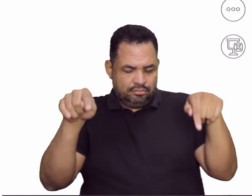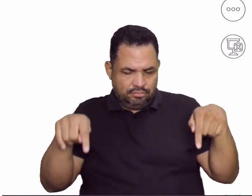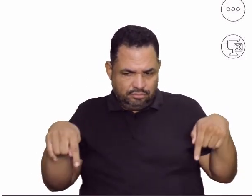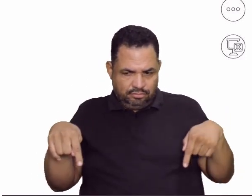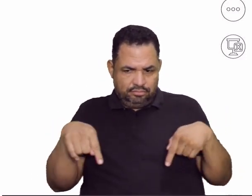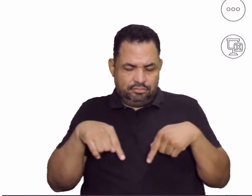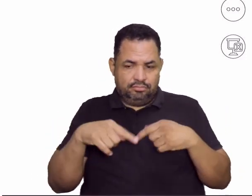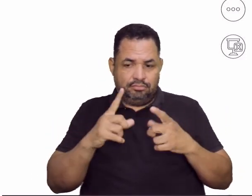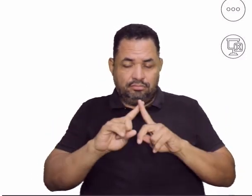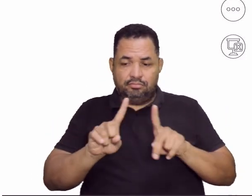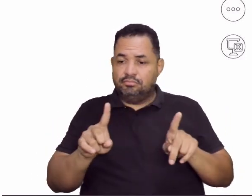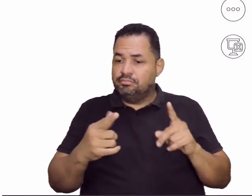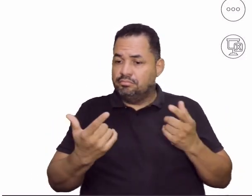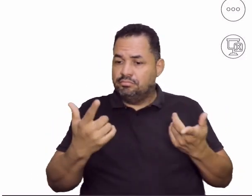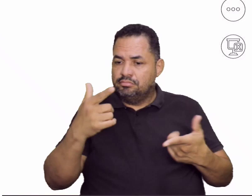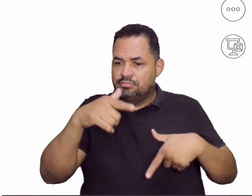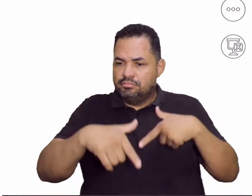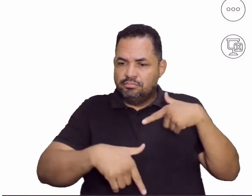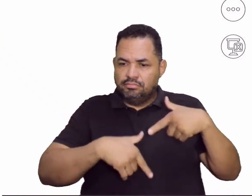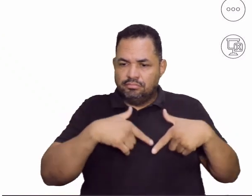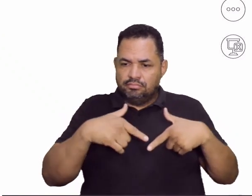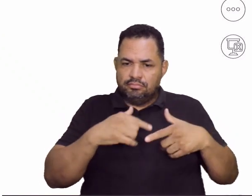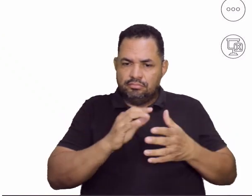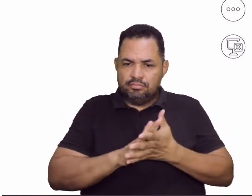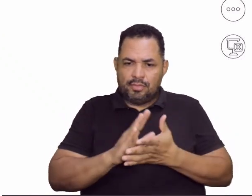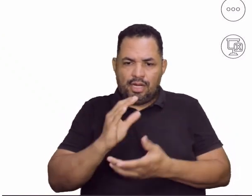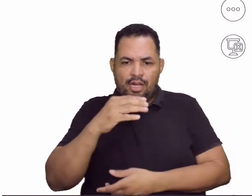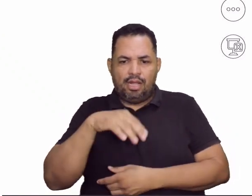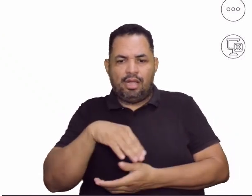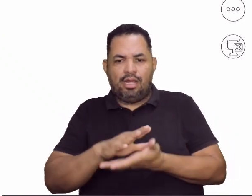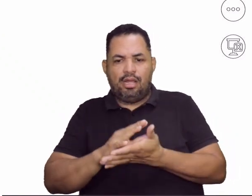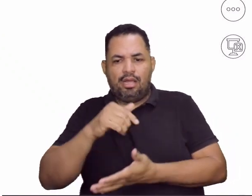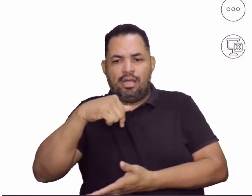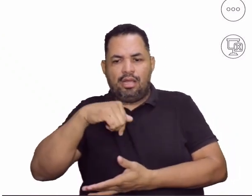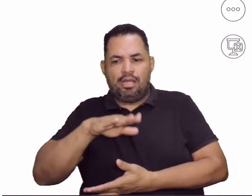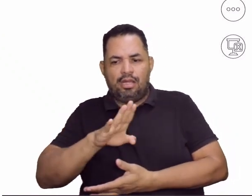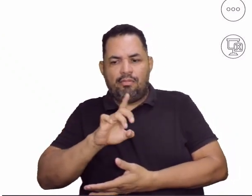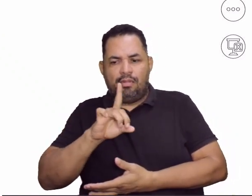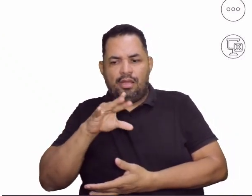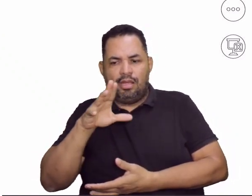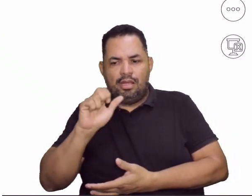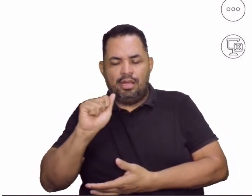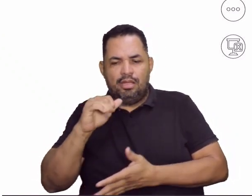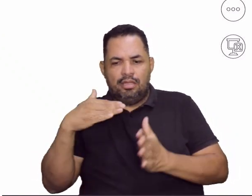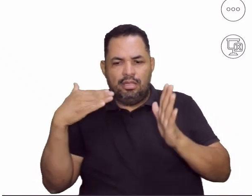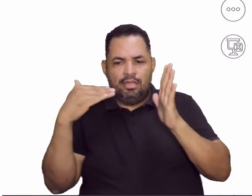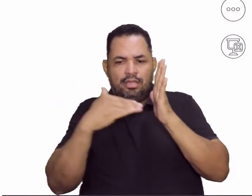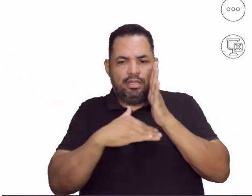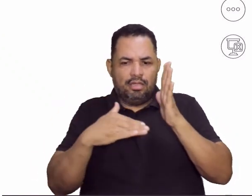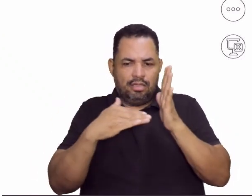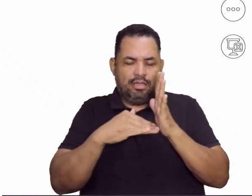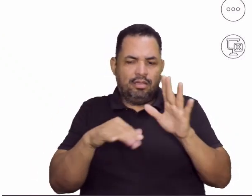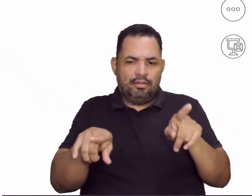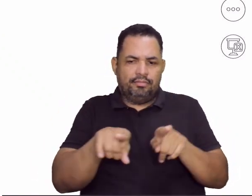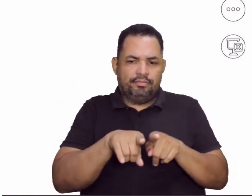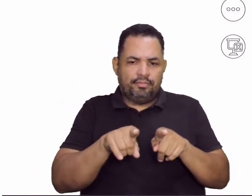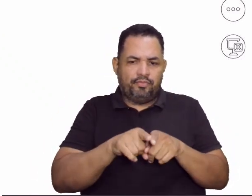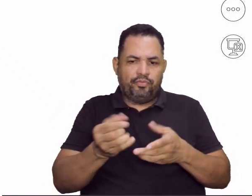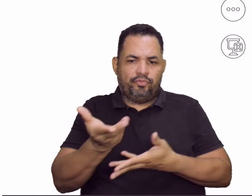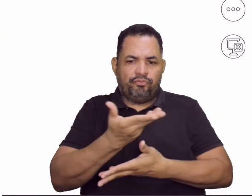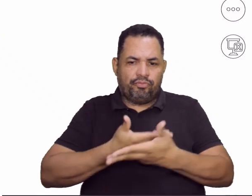linhas, porém, eu posso trabalhar um jogo de queimada, posso estabelecer aí alguns limites, né, trabalhar a